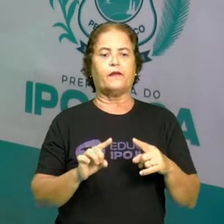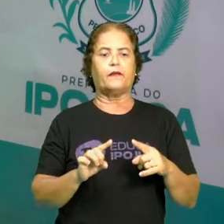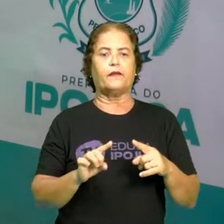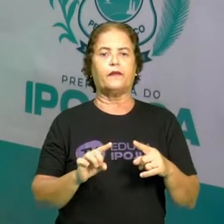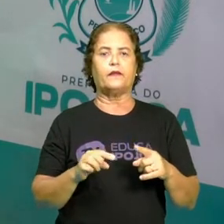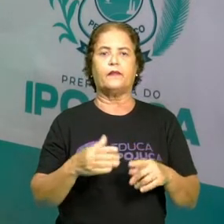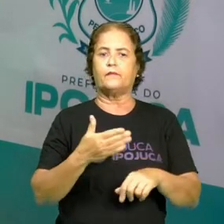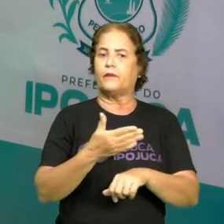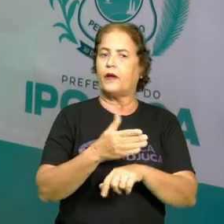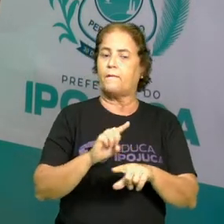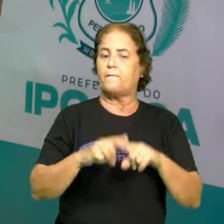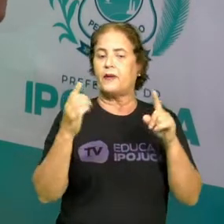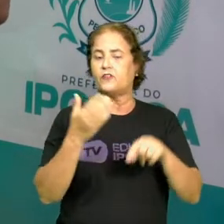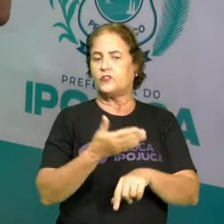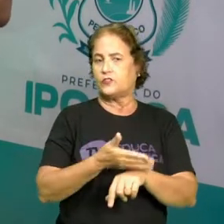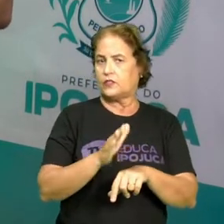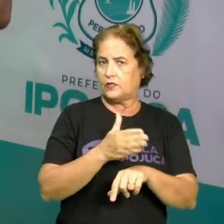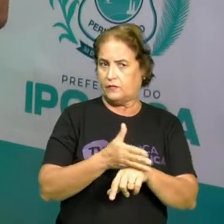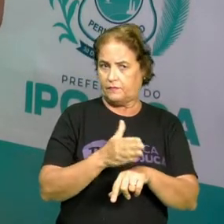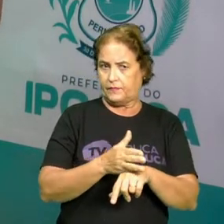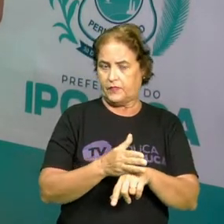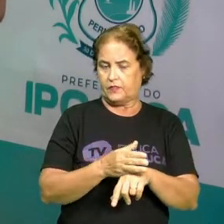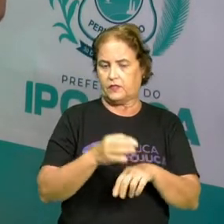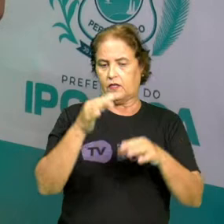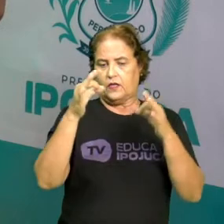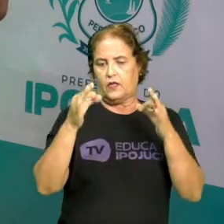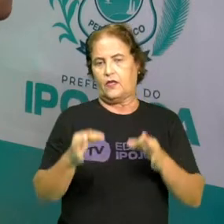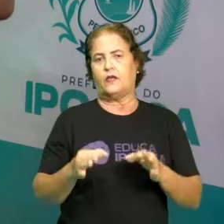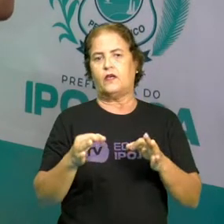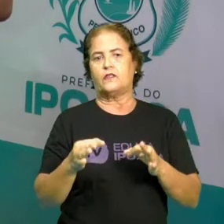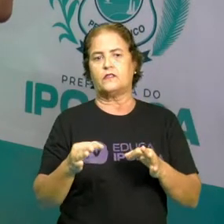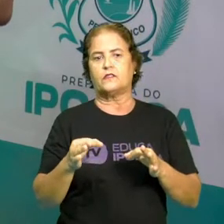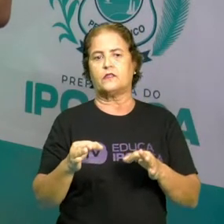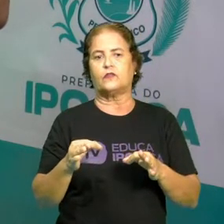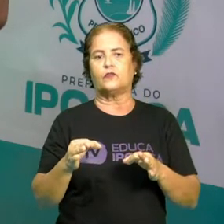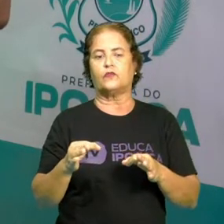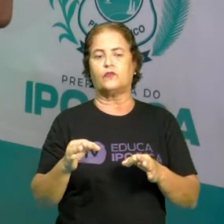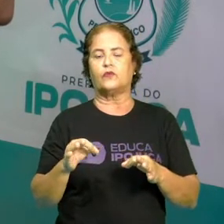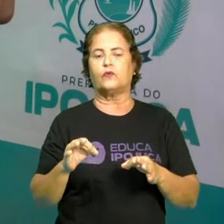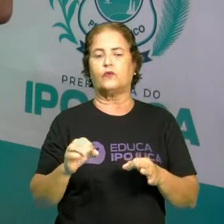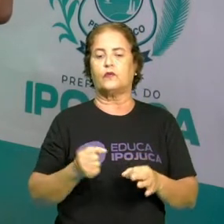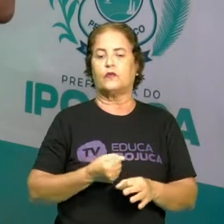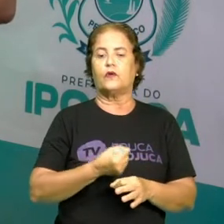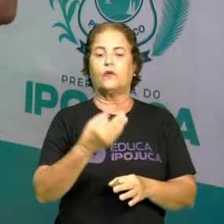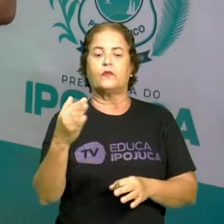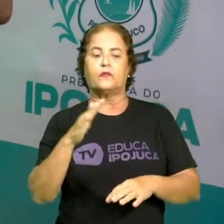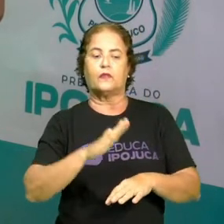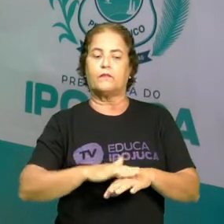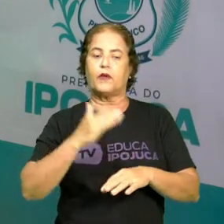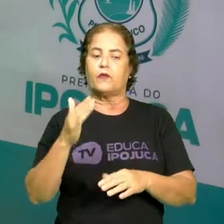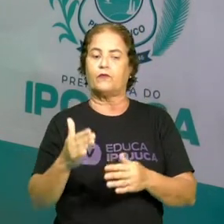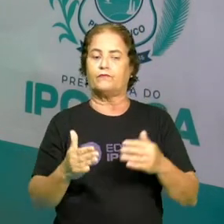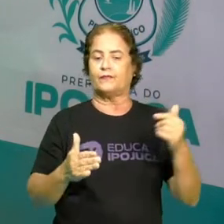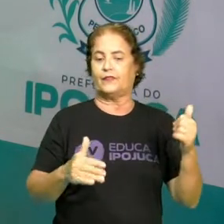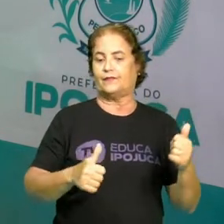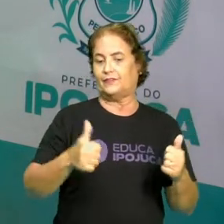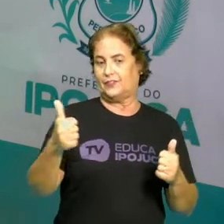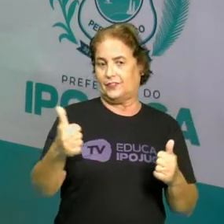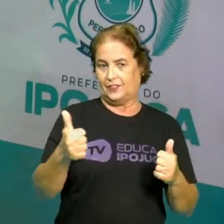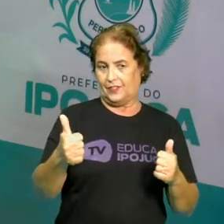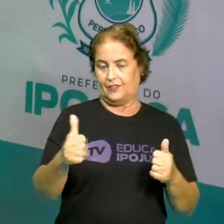na prática, também acertou que é a quantidade de lápis na minha direita. Portanto,